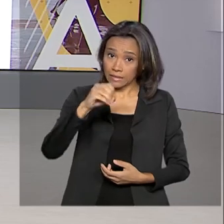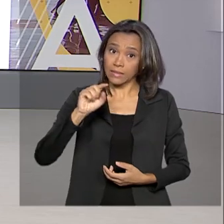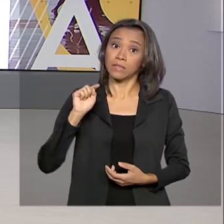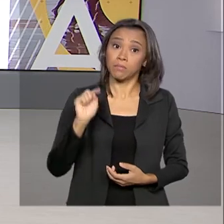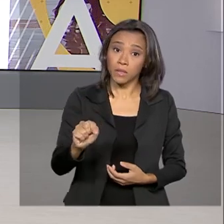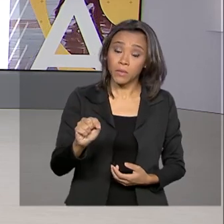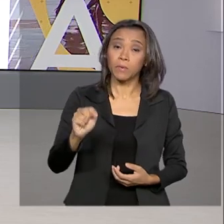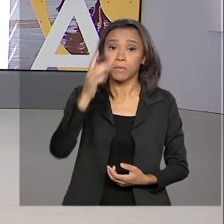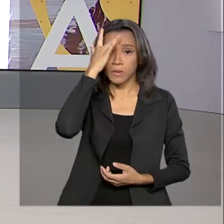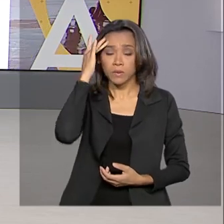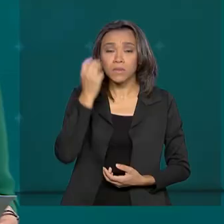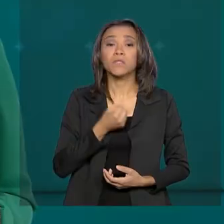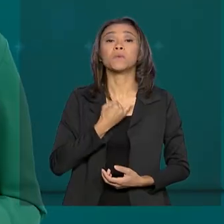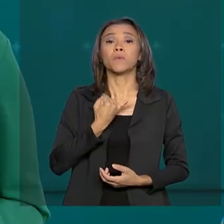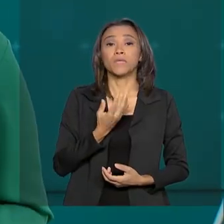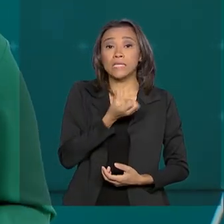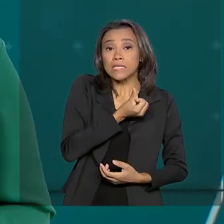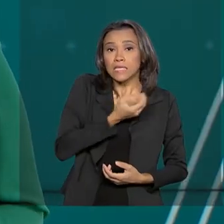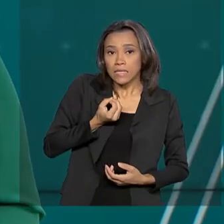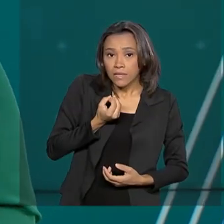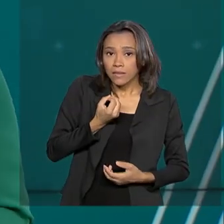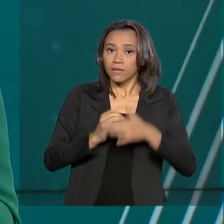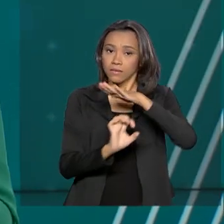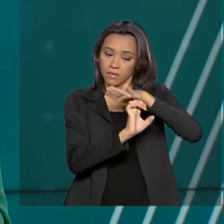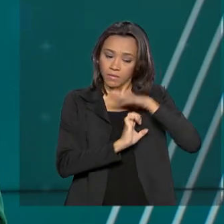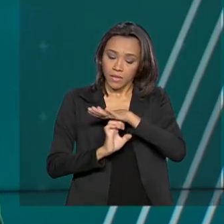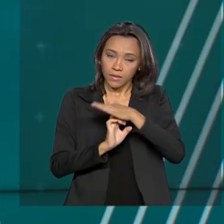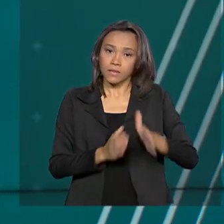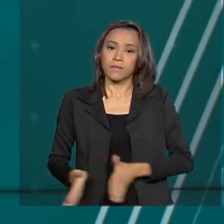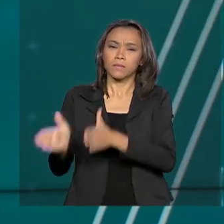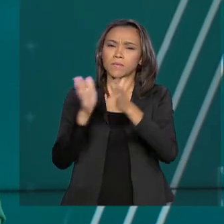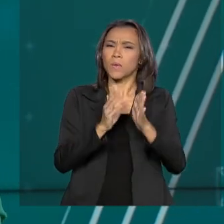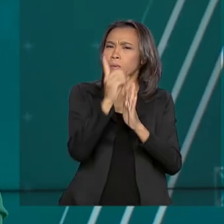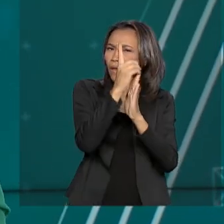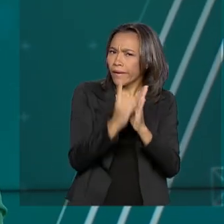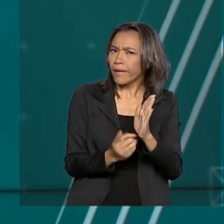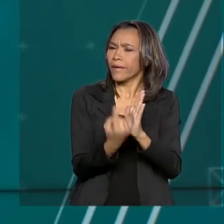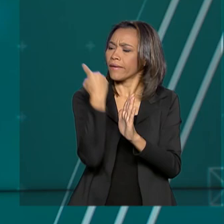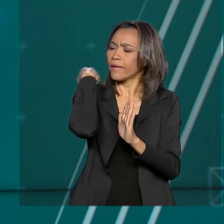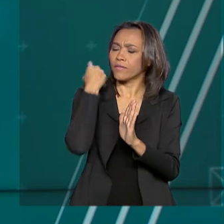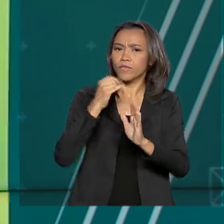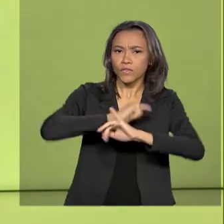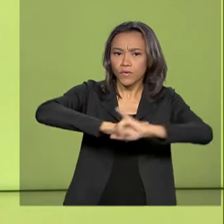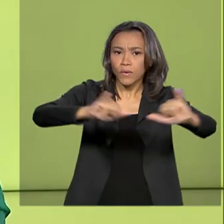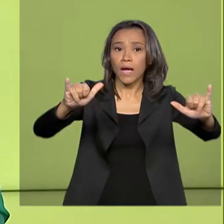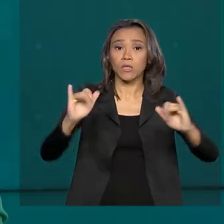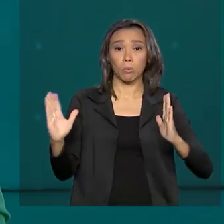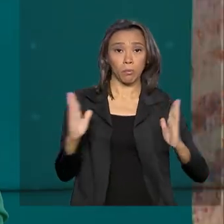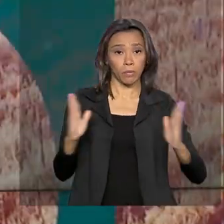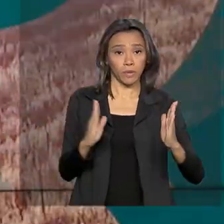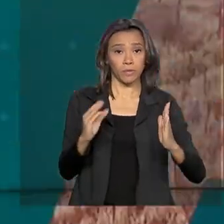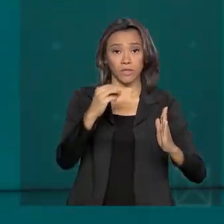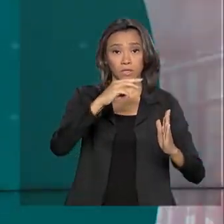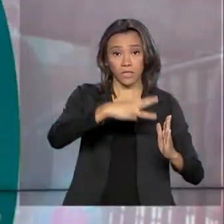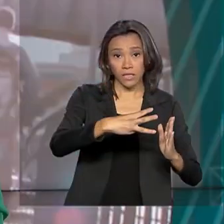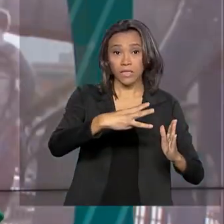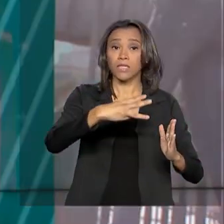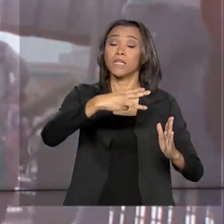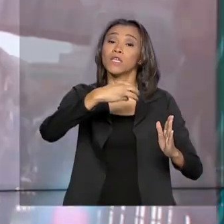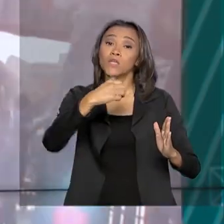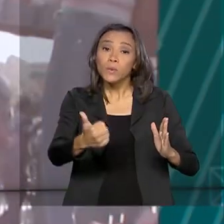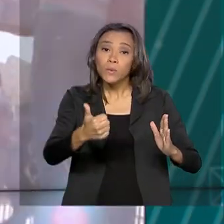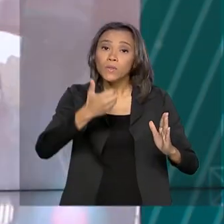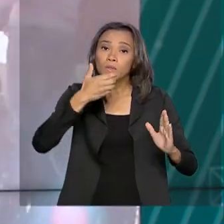600 empresas. Um decreto publicado no início do mês estabelece o prazo de 31 de dezembro deste ano